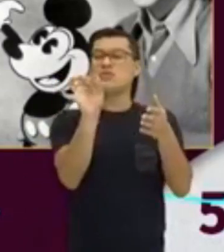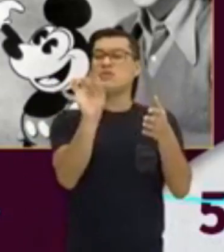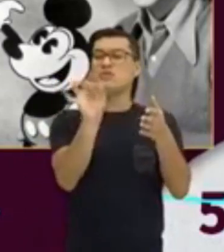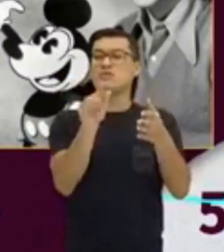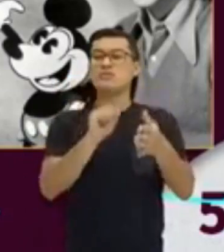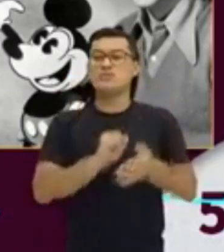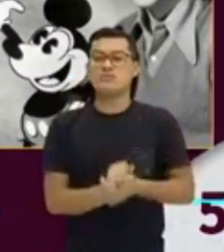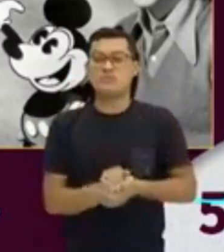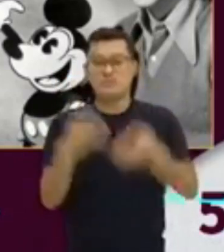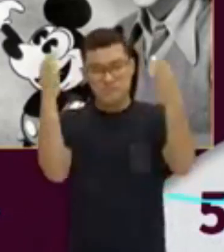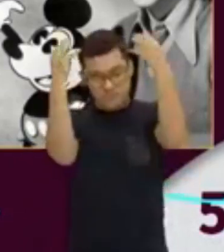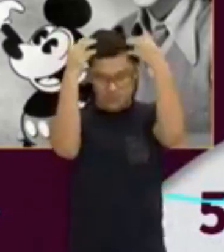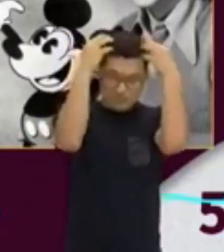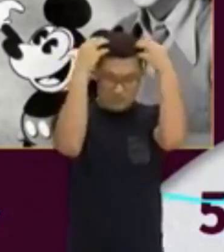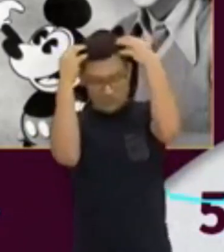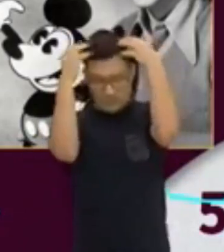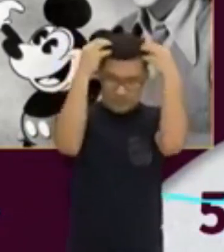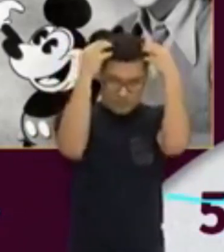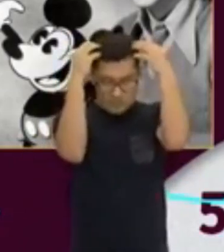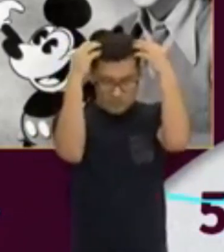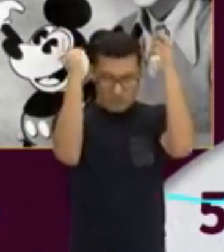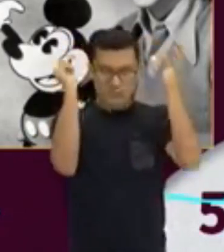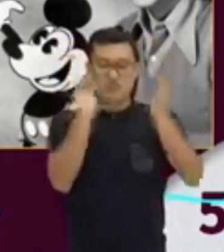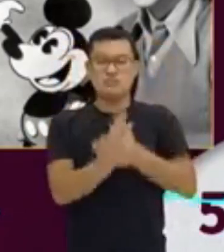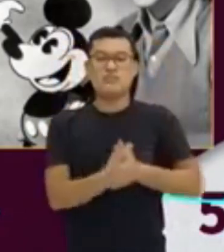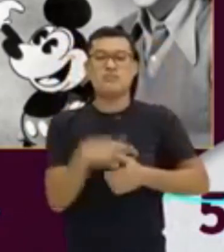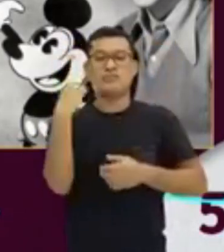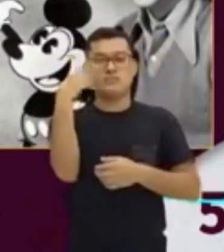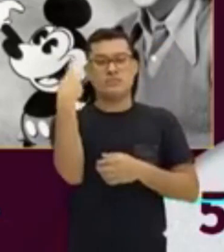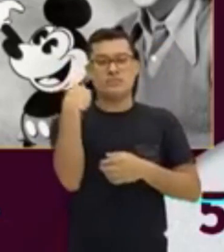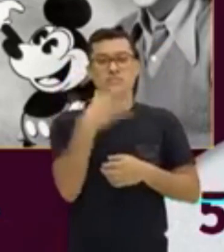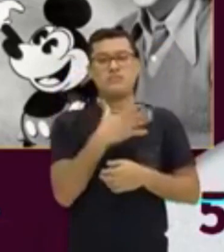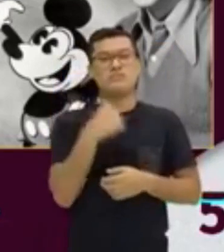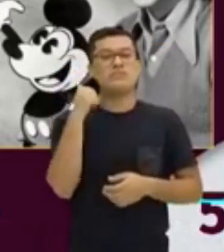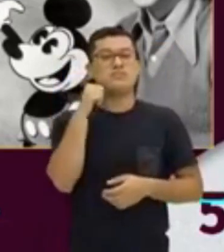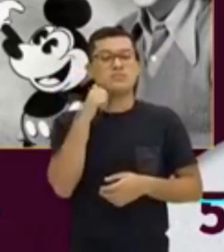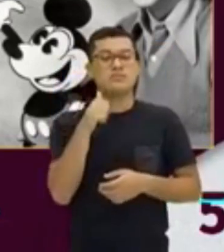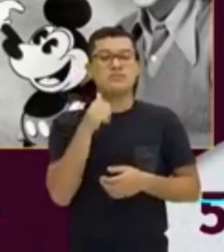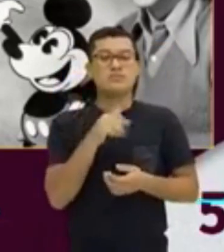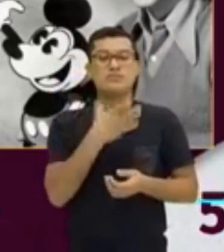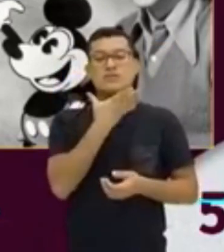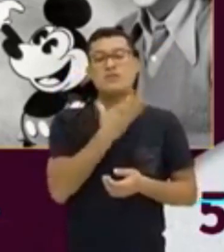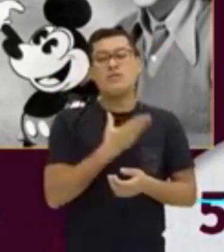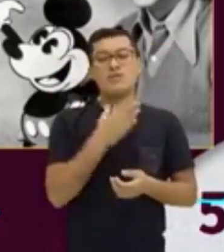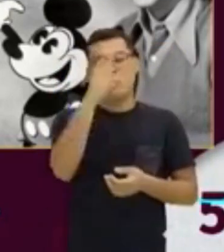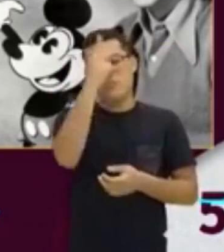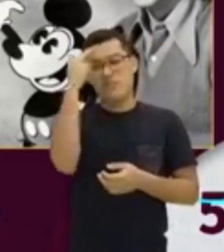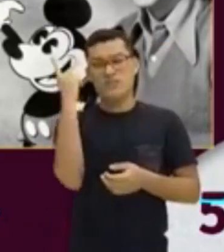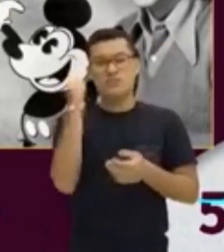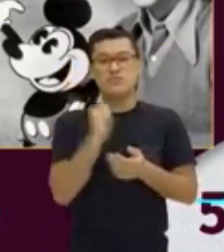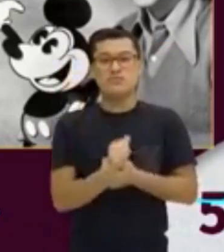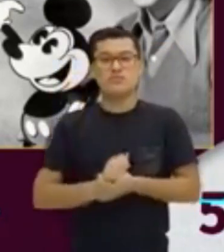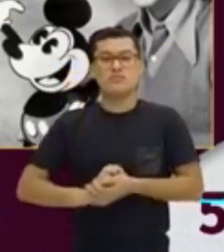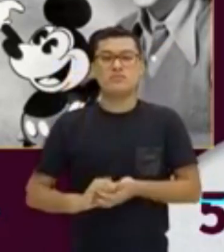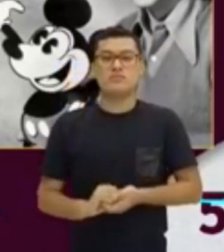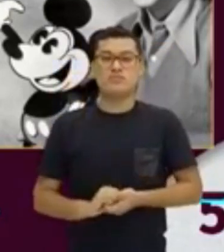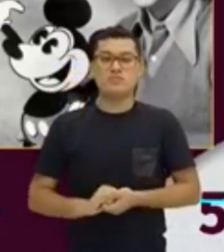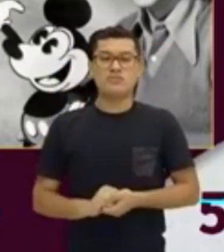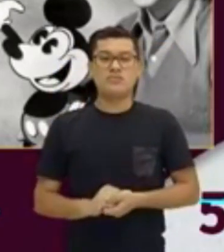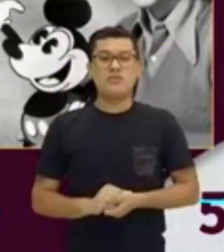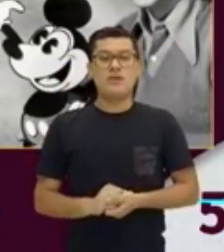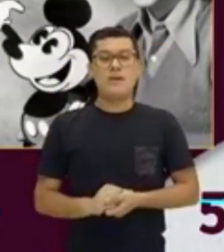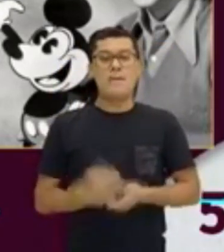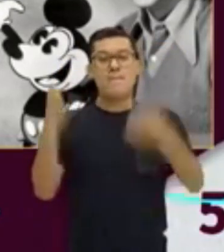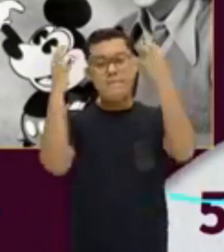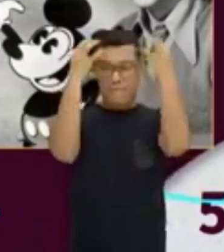Disney. Walt Disney, fantastic literature. Creator of the Mickey Mouse.